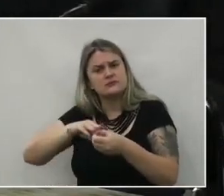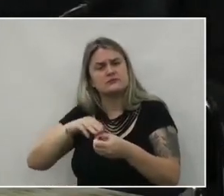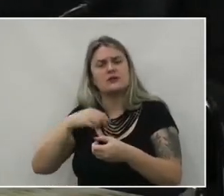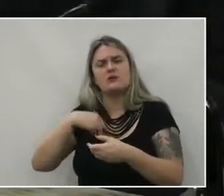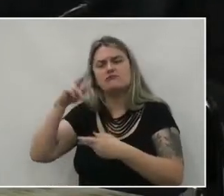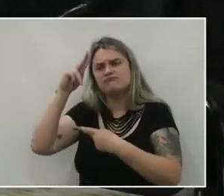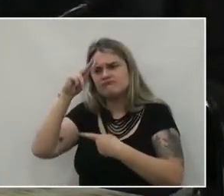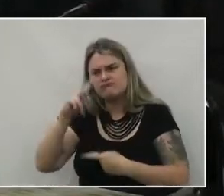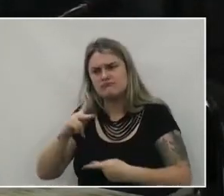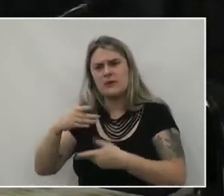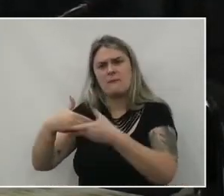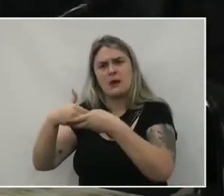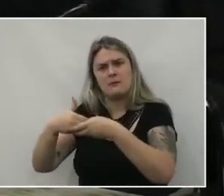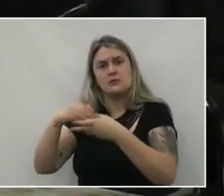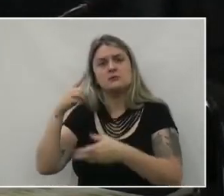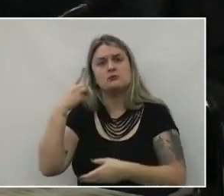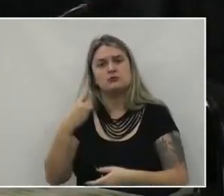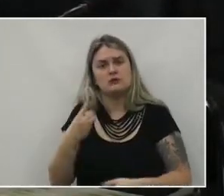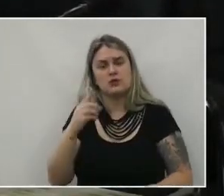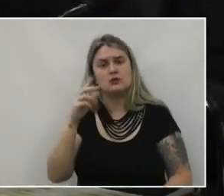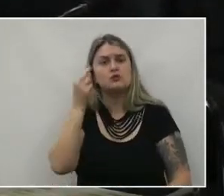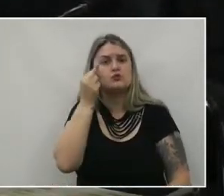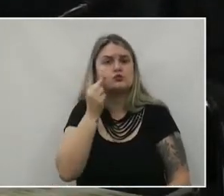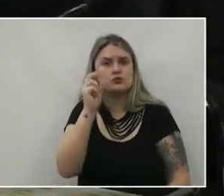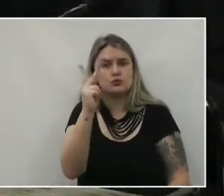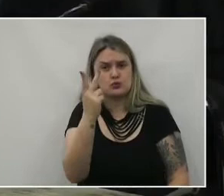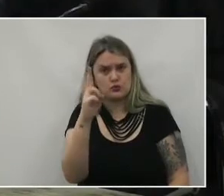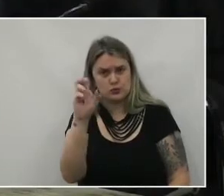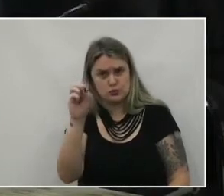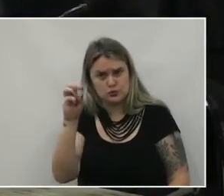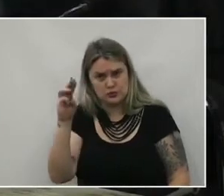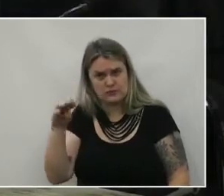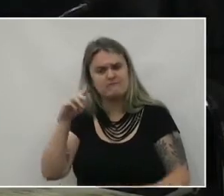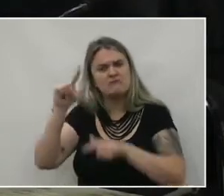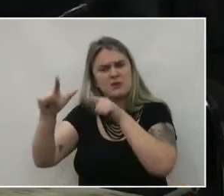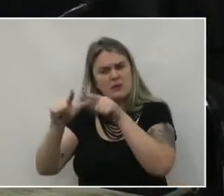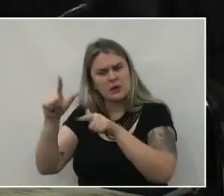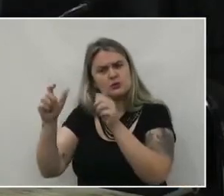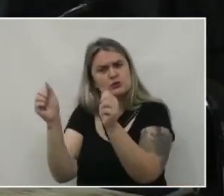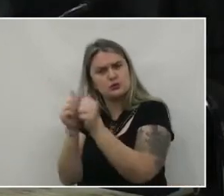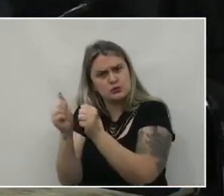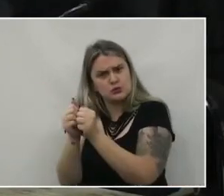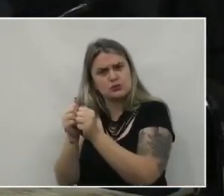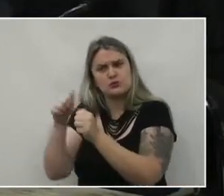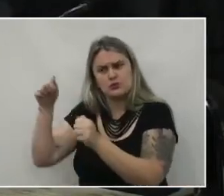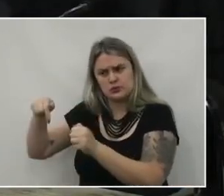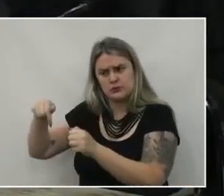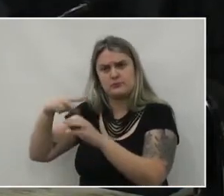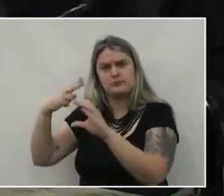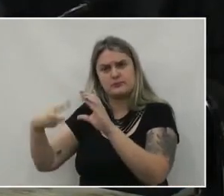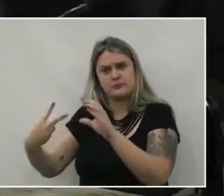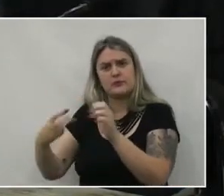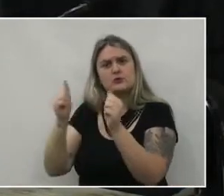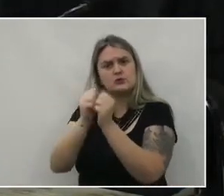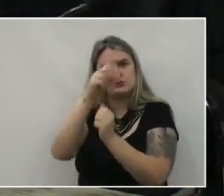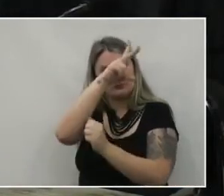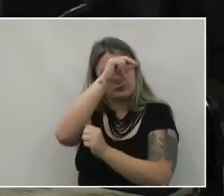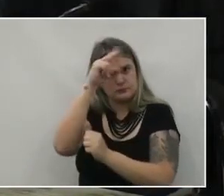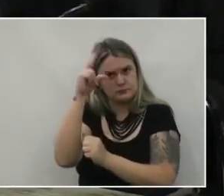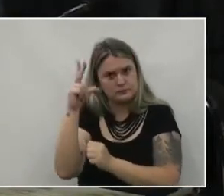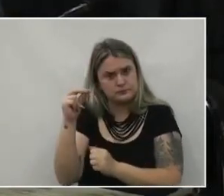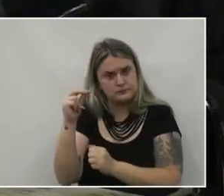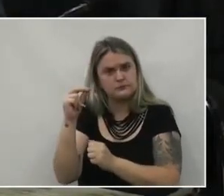meu reconhecimento Ao deputado Hussein Bacri Por estar trabalhando Junto com essa administração Junto com essa casa de leis